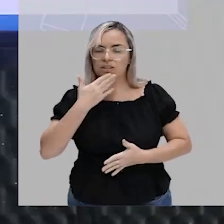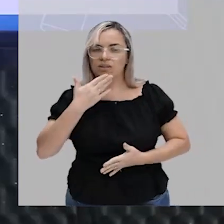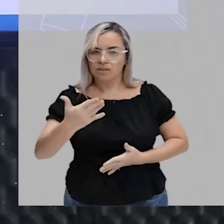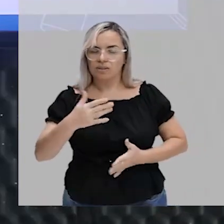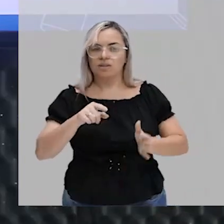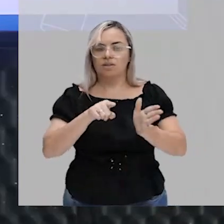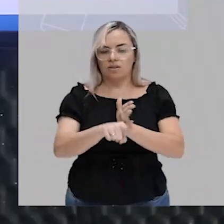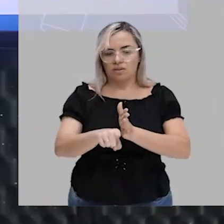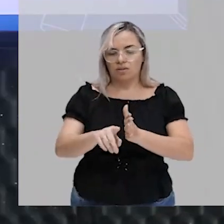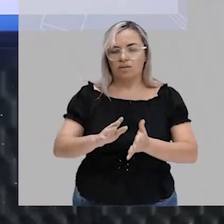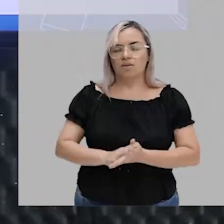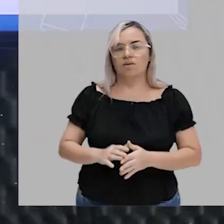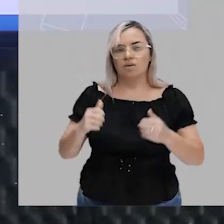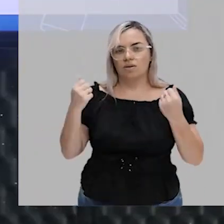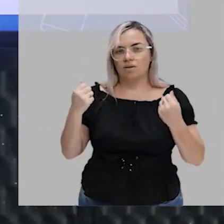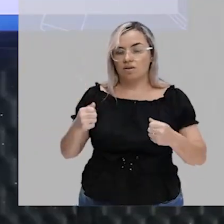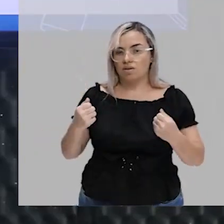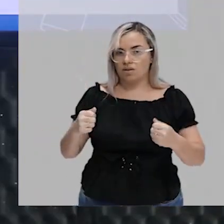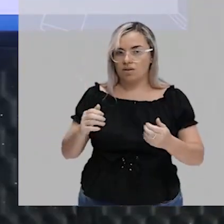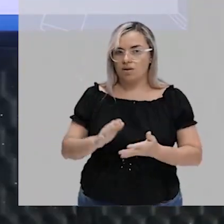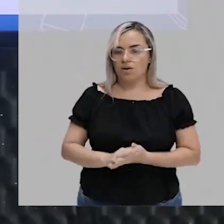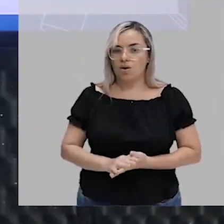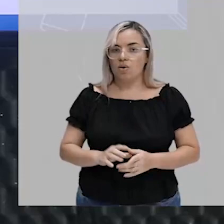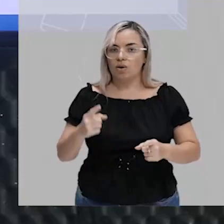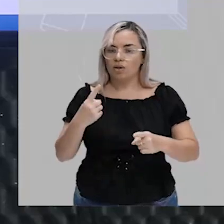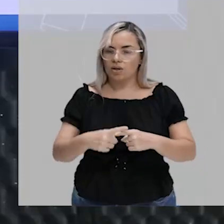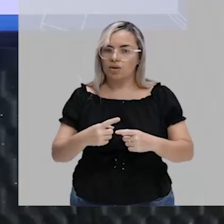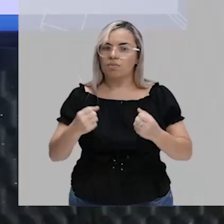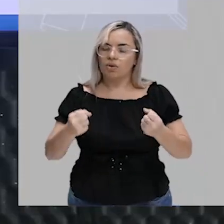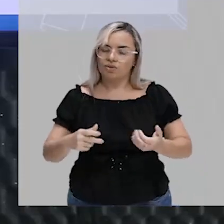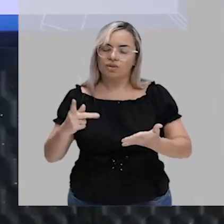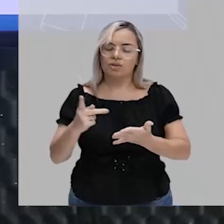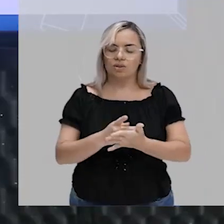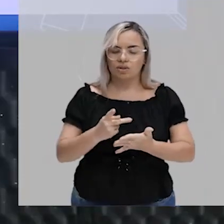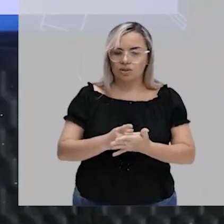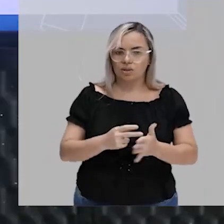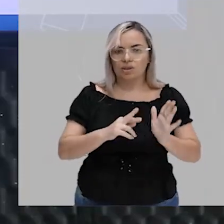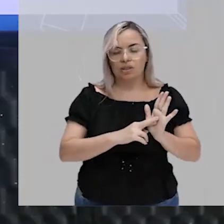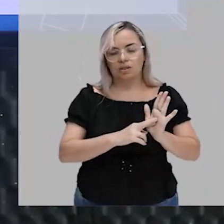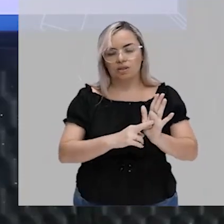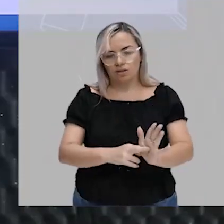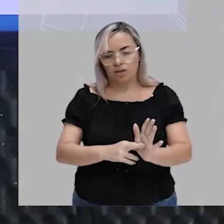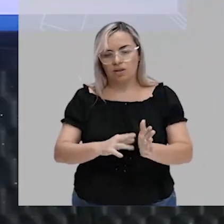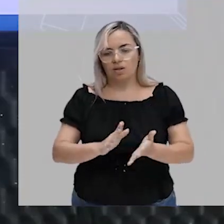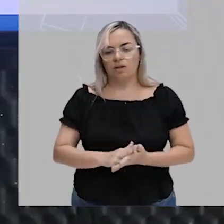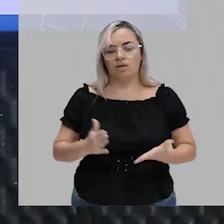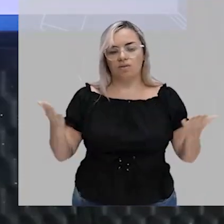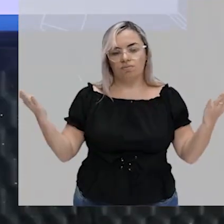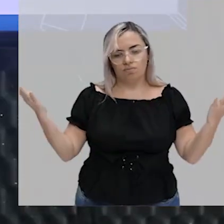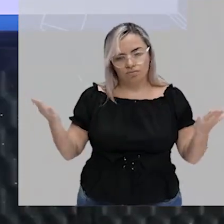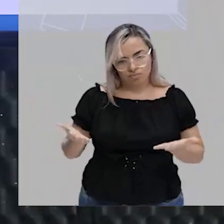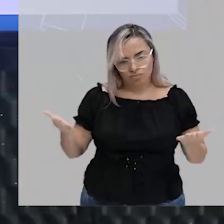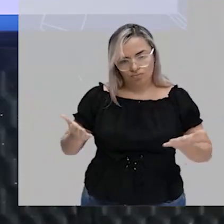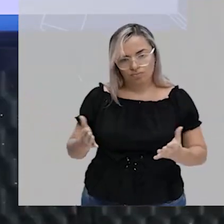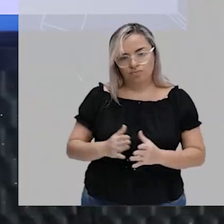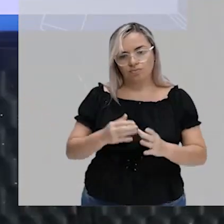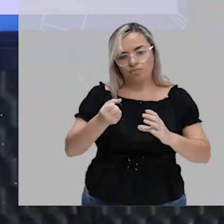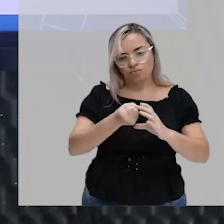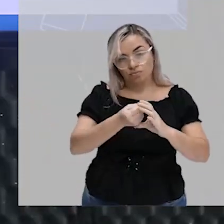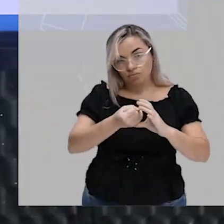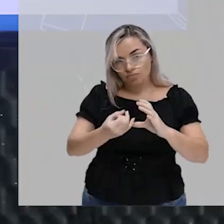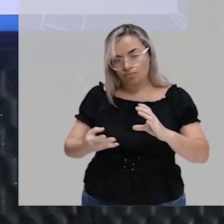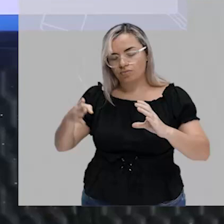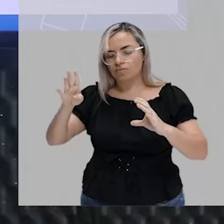pra que você, né, não cometa nenhum erro na hora de representar os elementos desse conjunto. No caso, aqui pra nós, conjunto B,